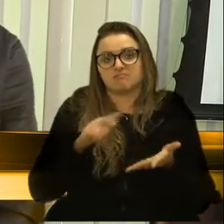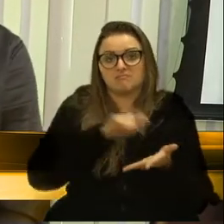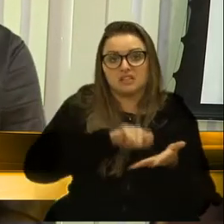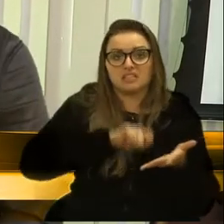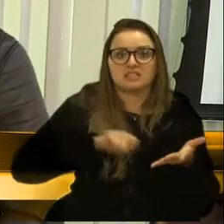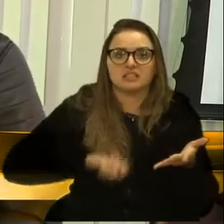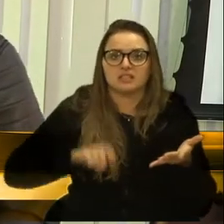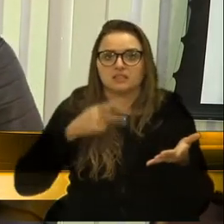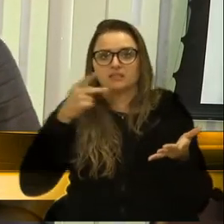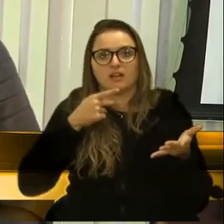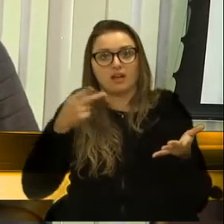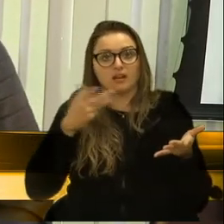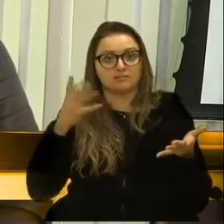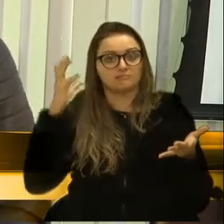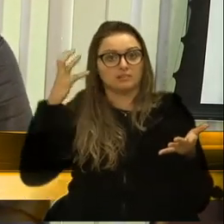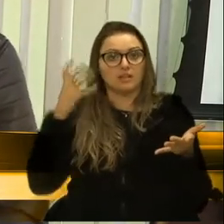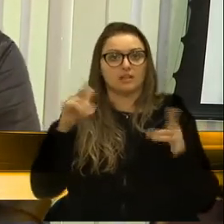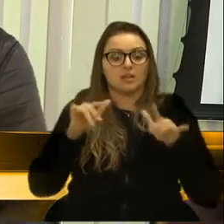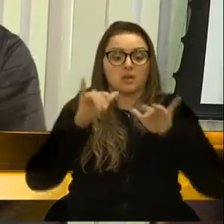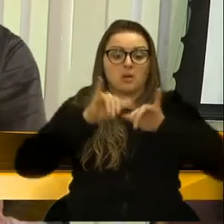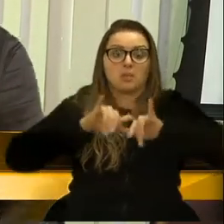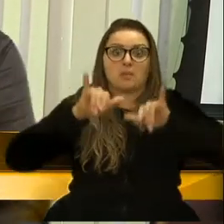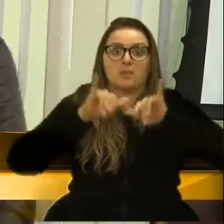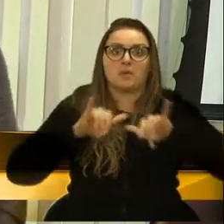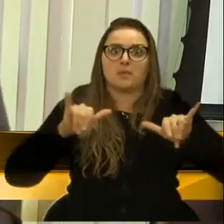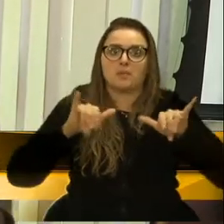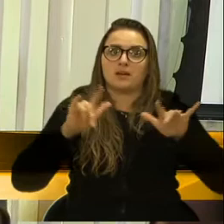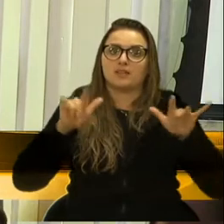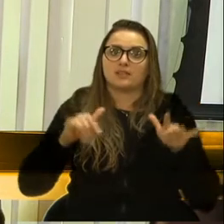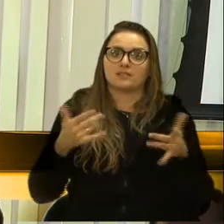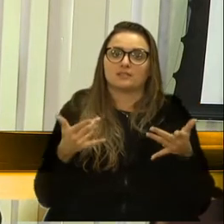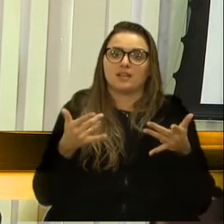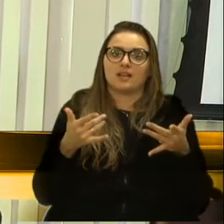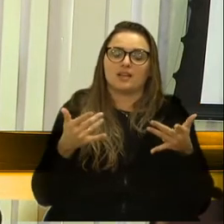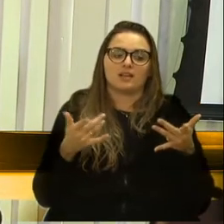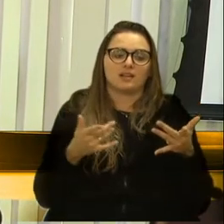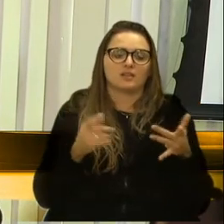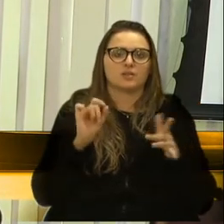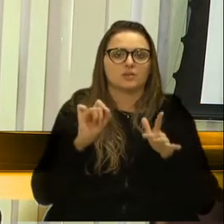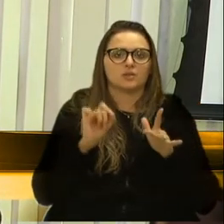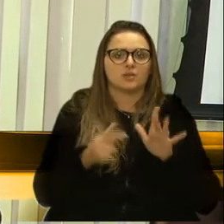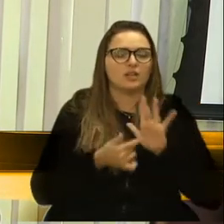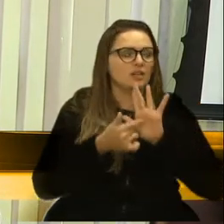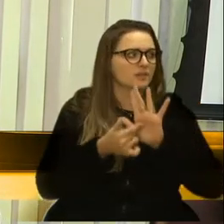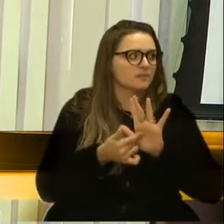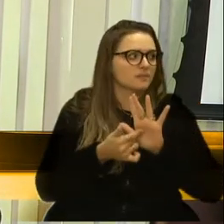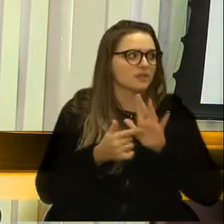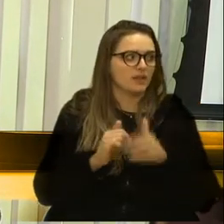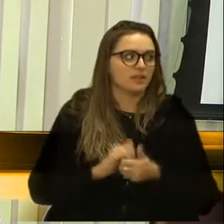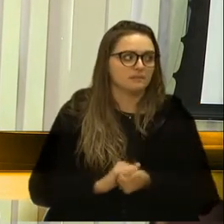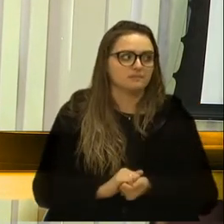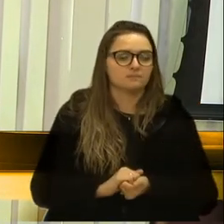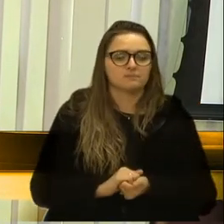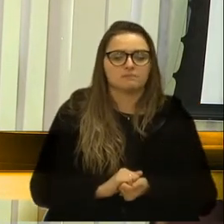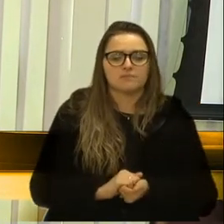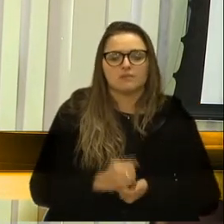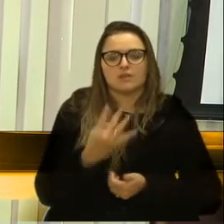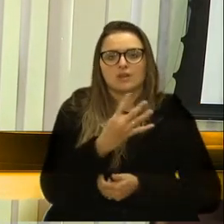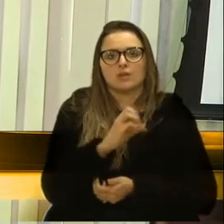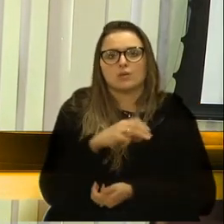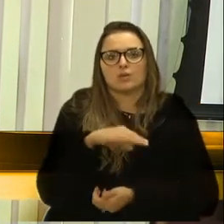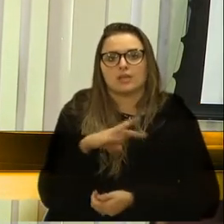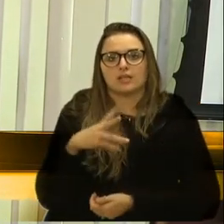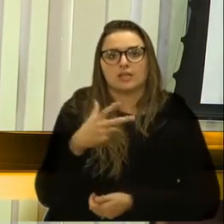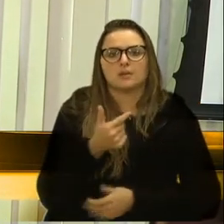falada, divisionada. Propaganda. Não é no mercado, não é na farmácia. Entendeu? 40 milhões para mostrar o quê?